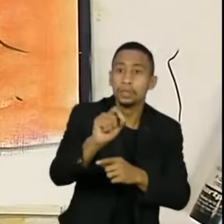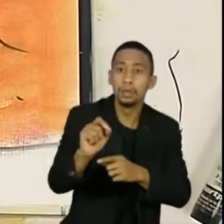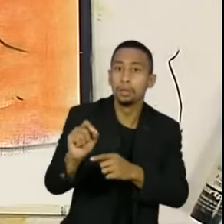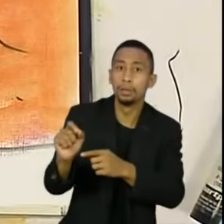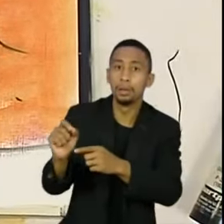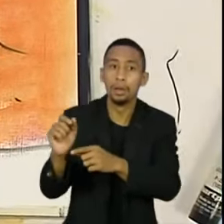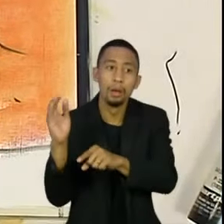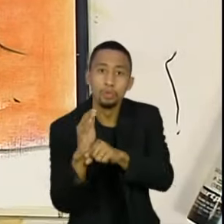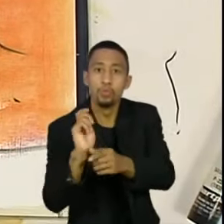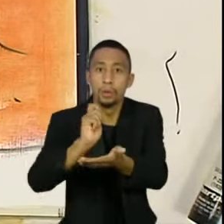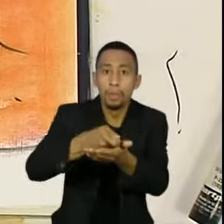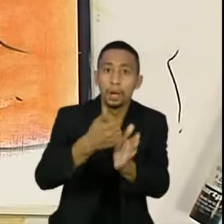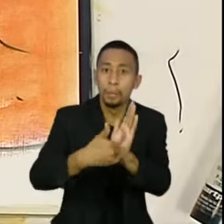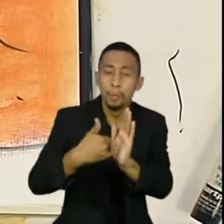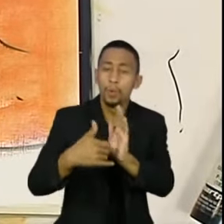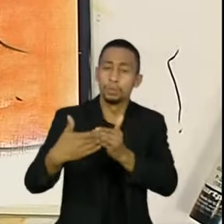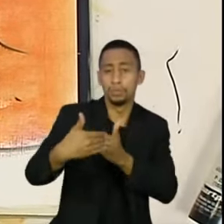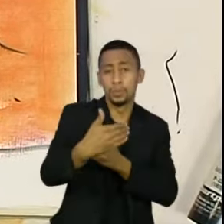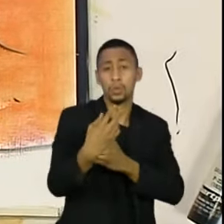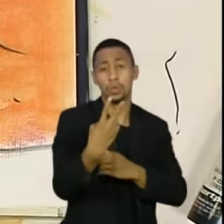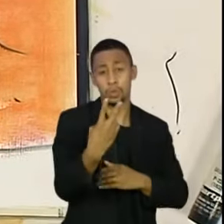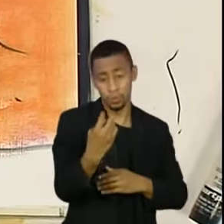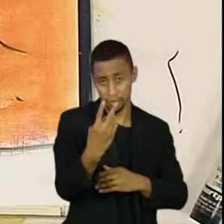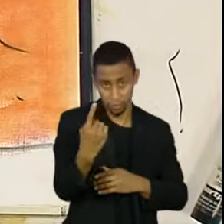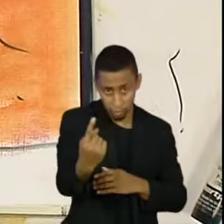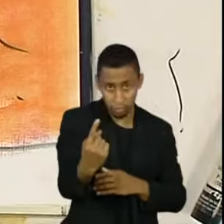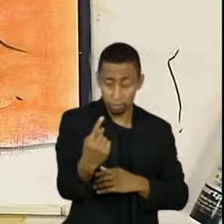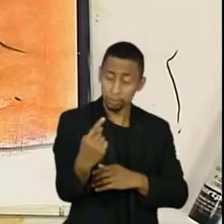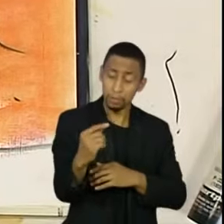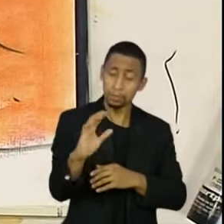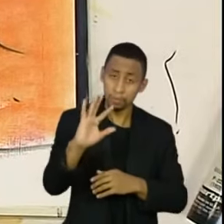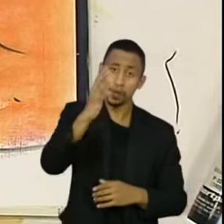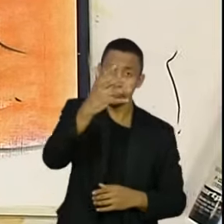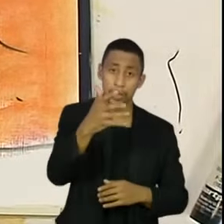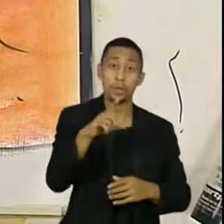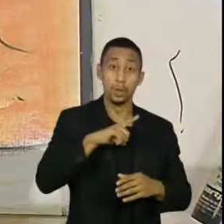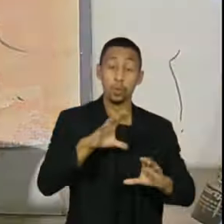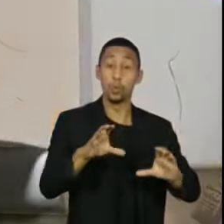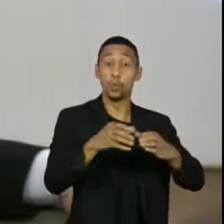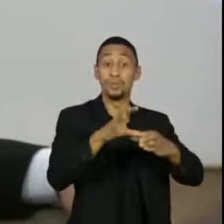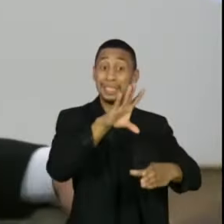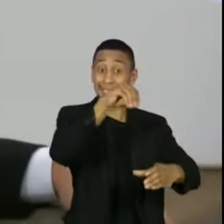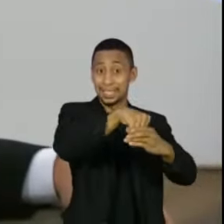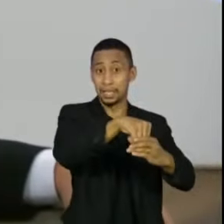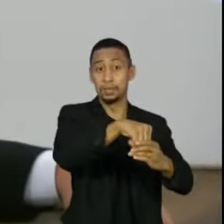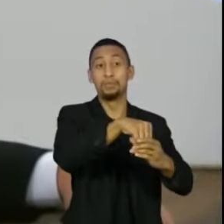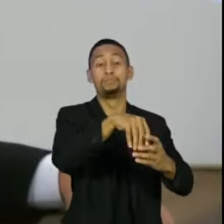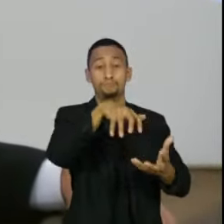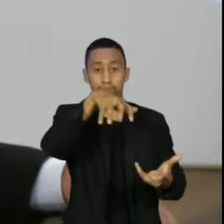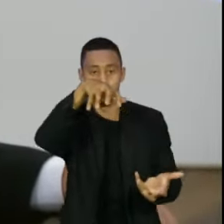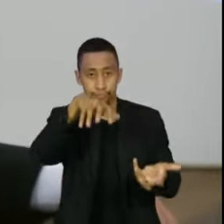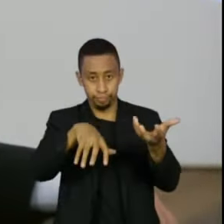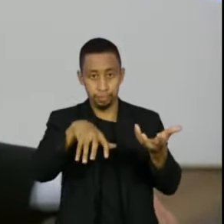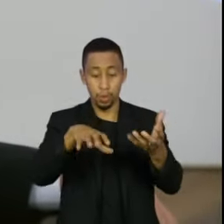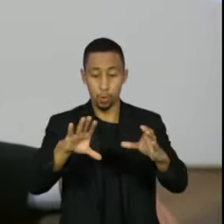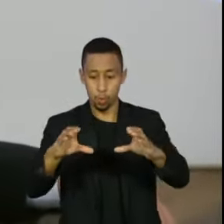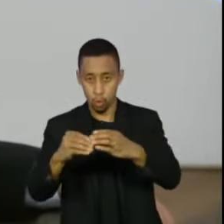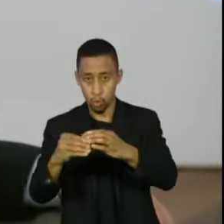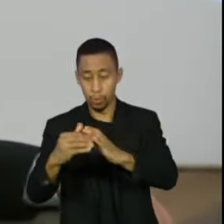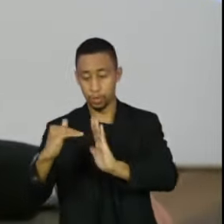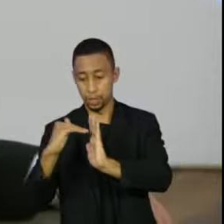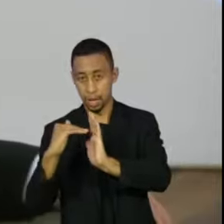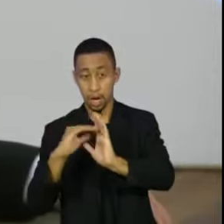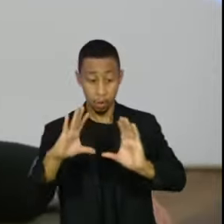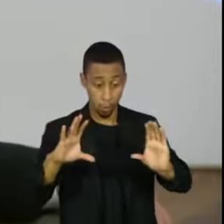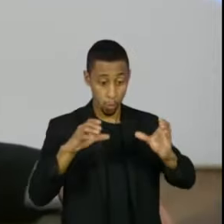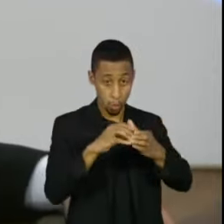isso é um debate que nós vamos fazer ao longo do ano de 2021. Há uma comissão mista instalada no Senado e na Câmara, sob a presidência do senador Roberto Rocha,